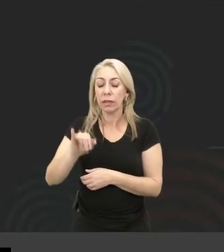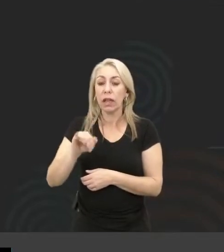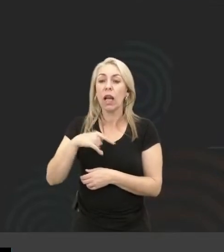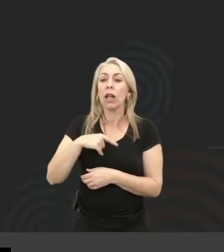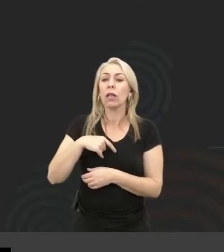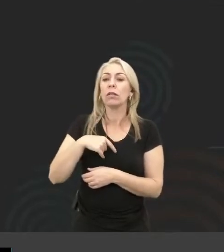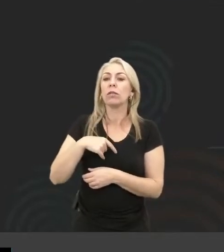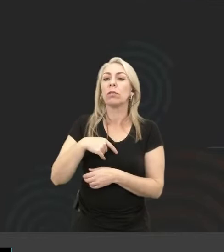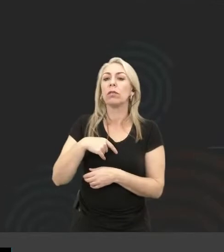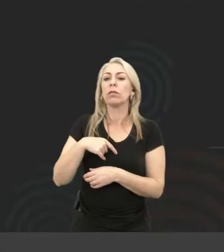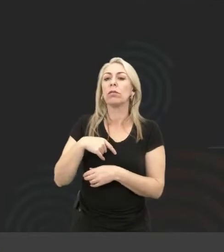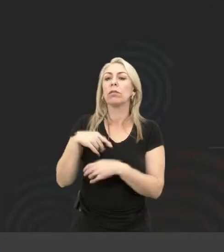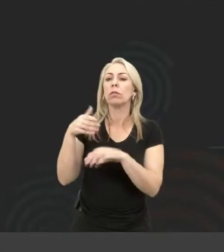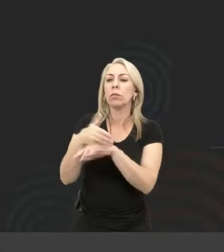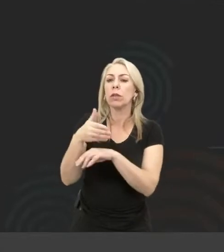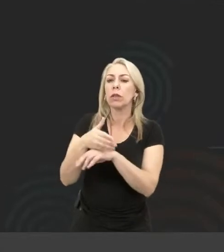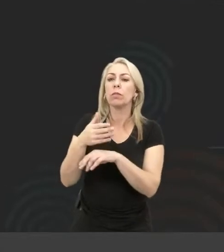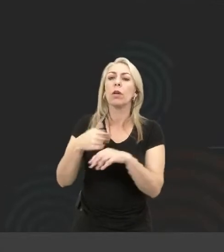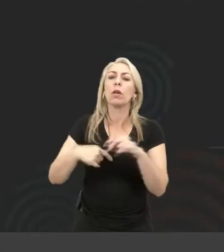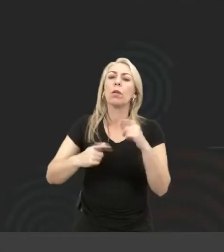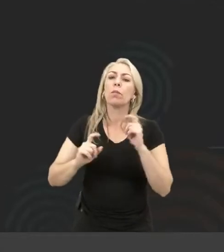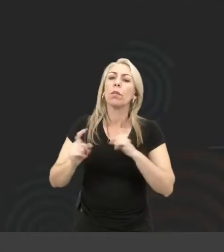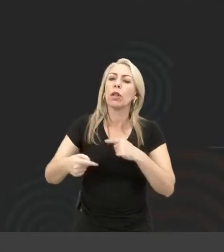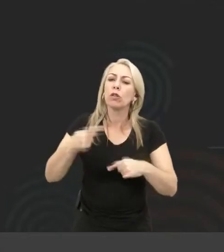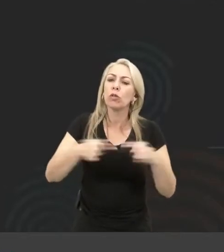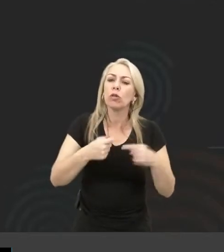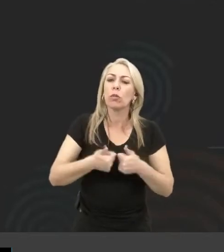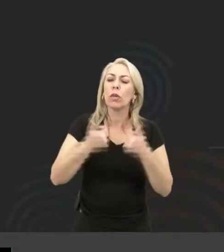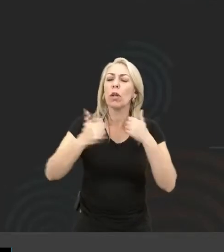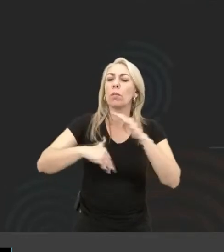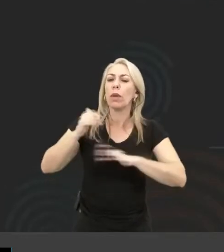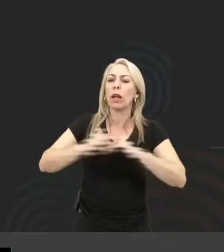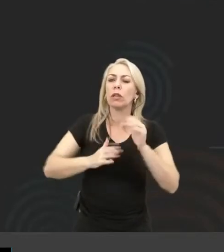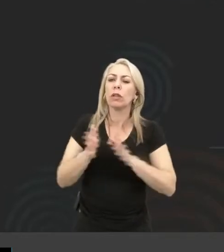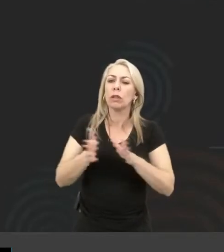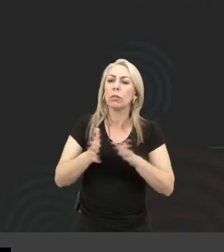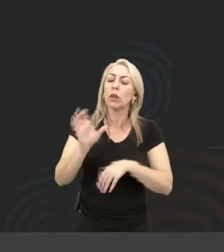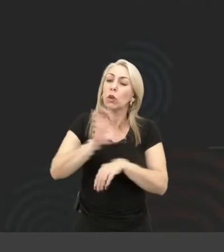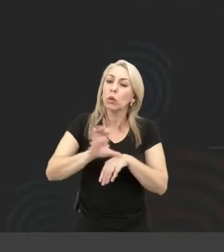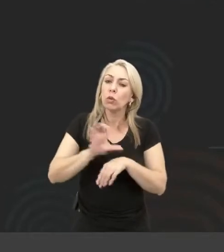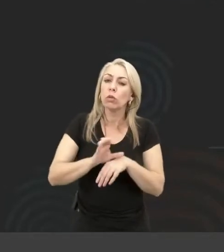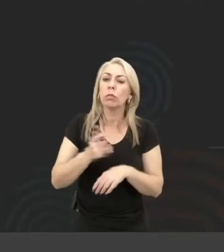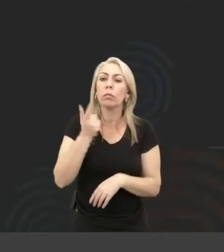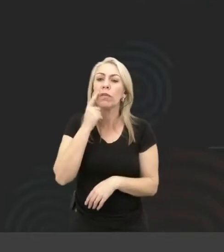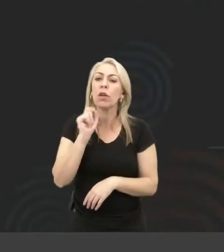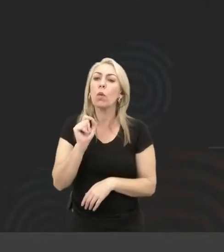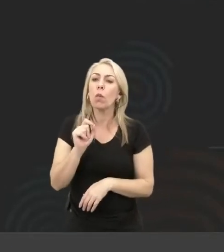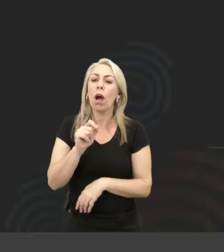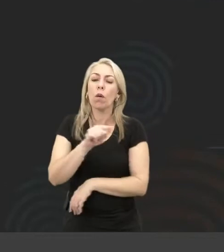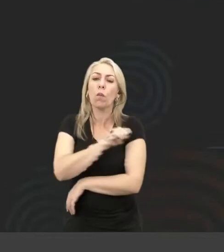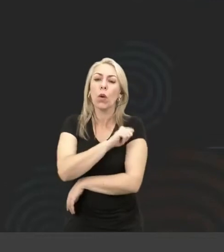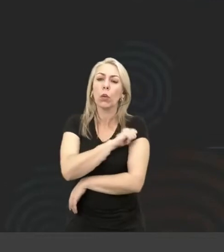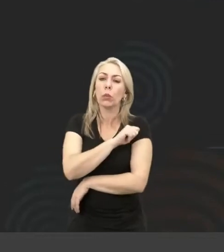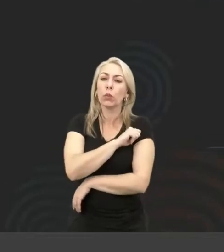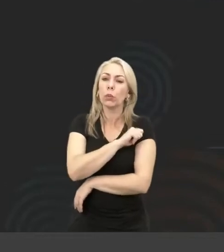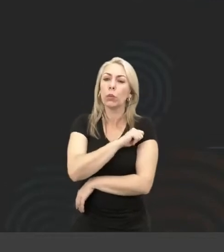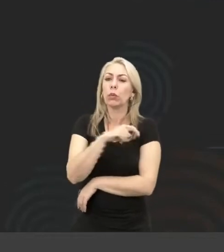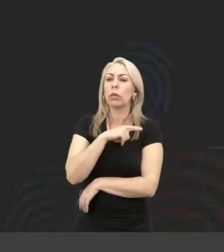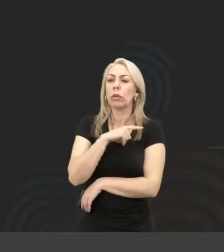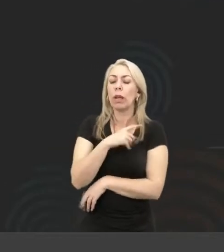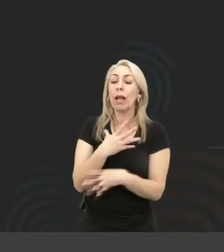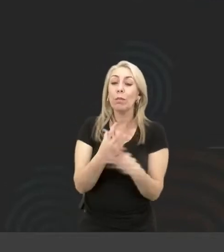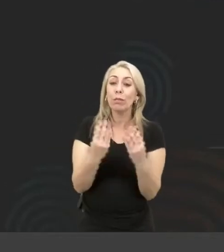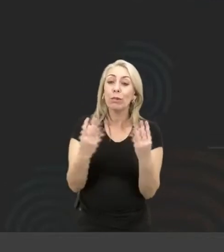discutir melhores práticas de acessibilidade nos cursos, pra ver que aluno que tá tendo